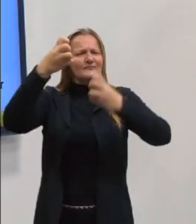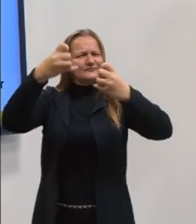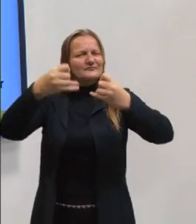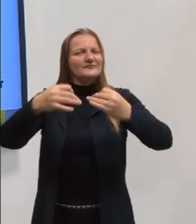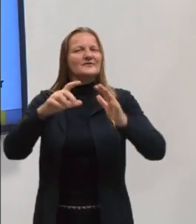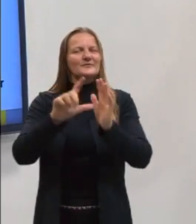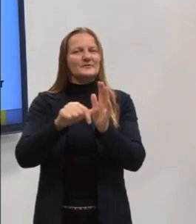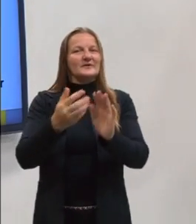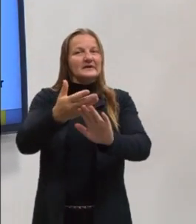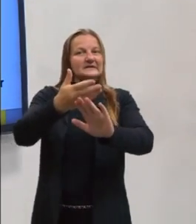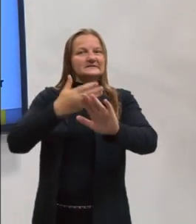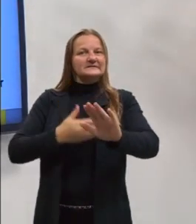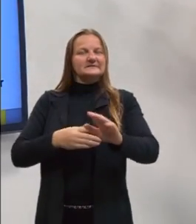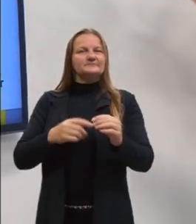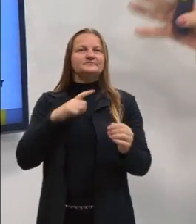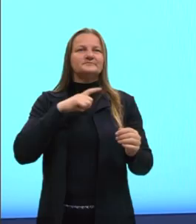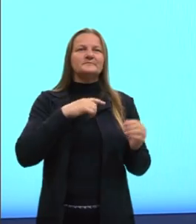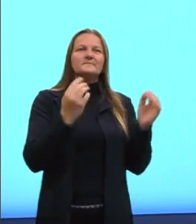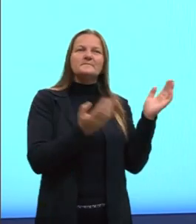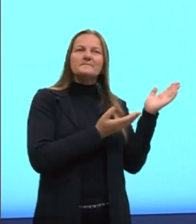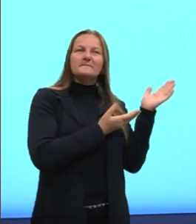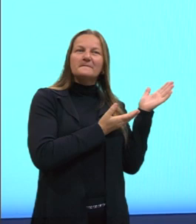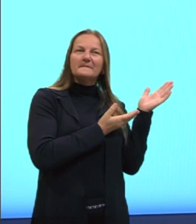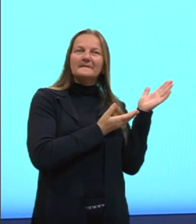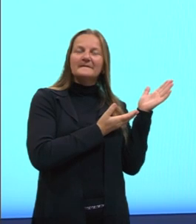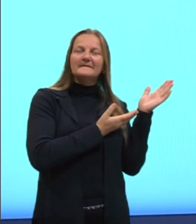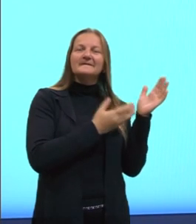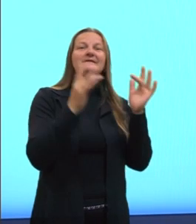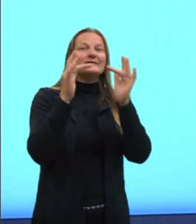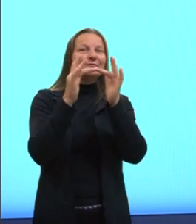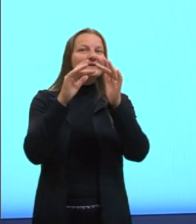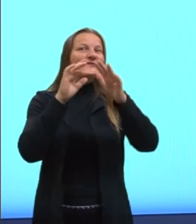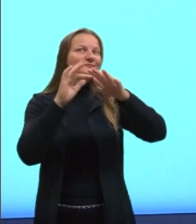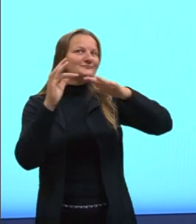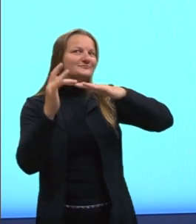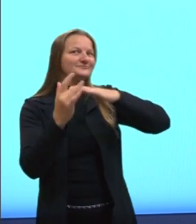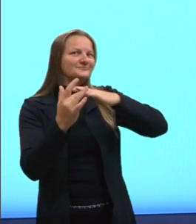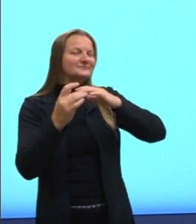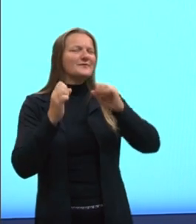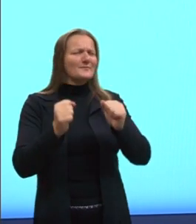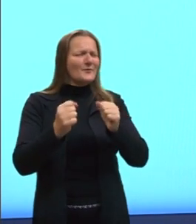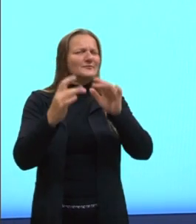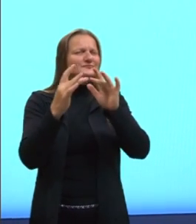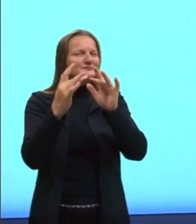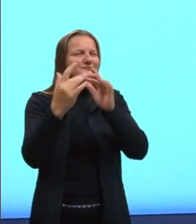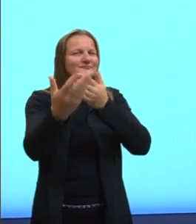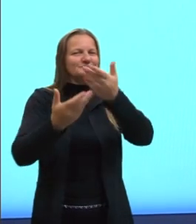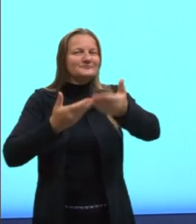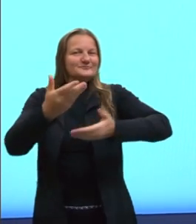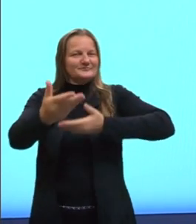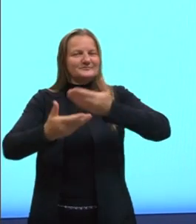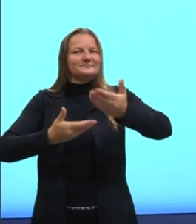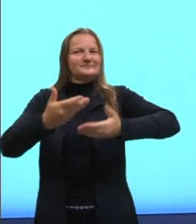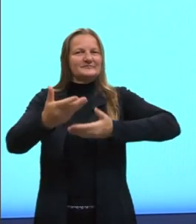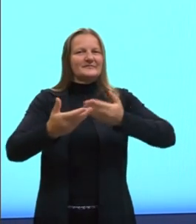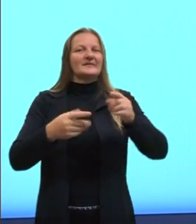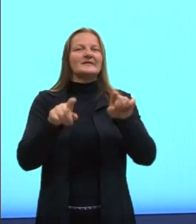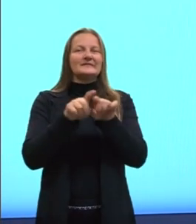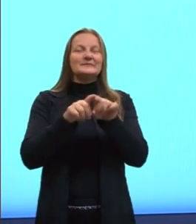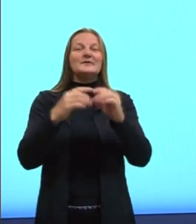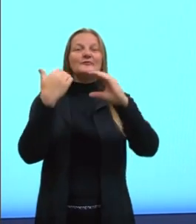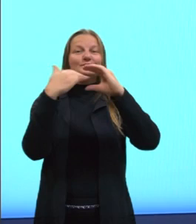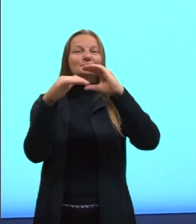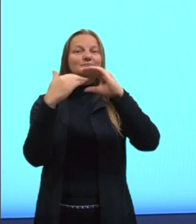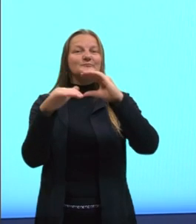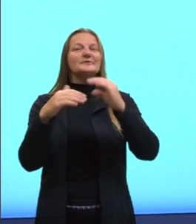Antes, eu só quero lembrar vocês que aqui no cantinho vocês têm as minhas redes sociais. Vocês podem entrar em contato comigo. E tem também o meu e